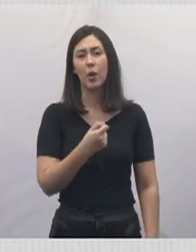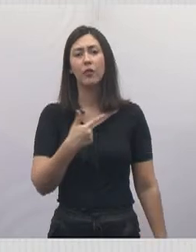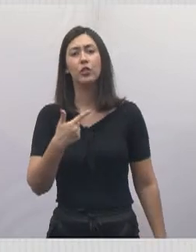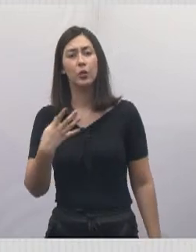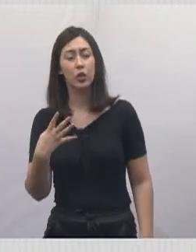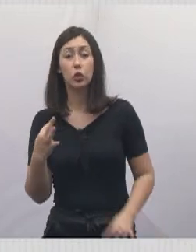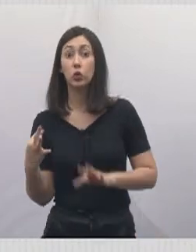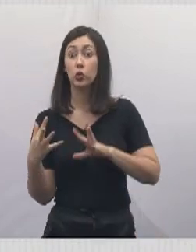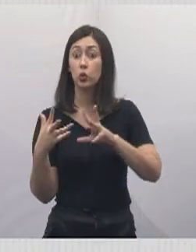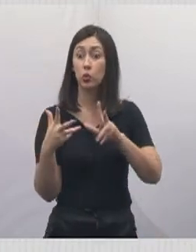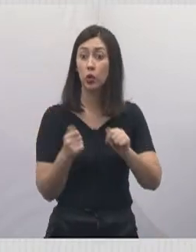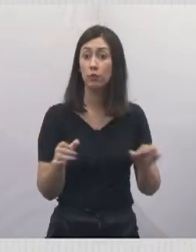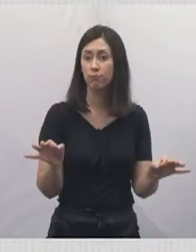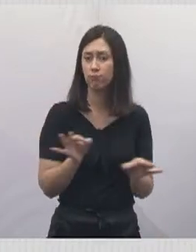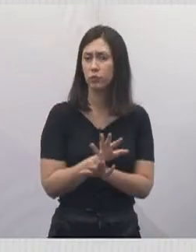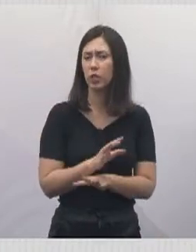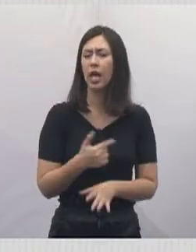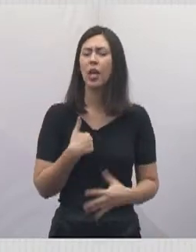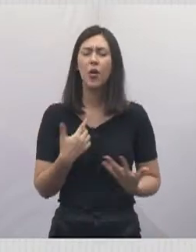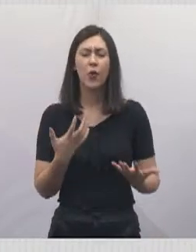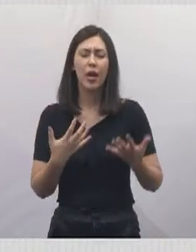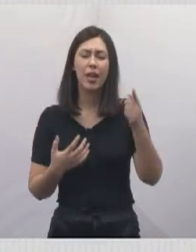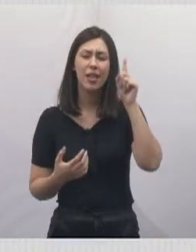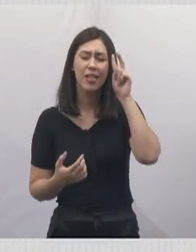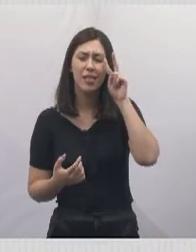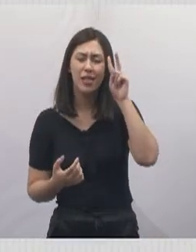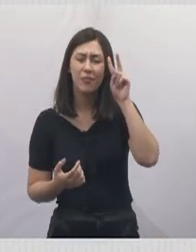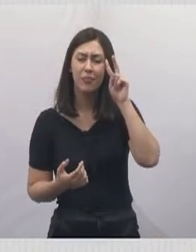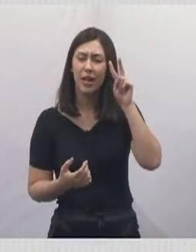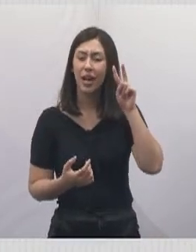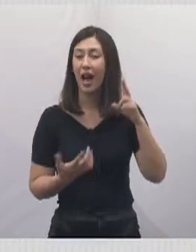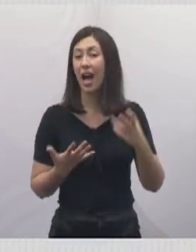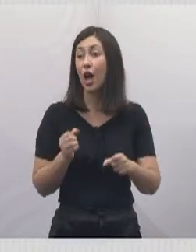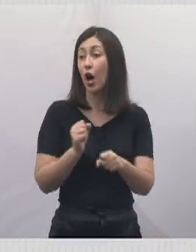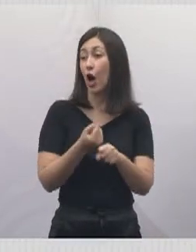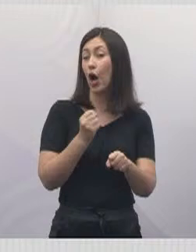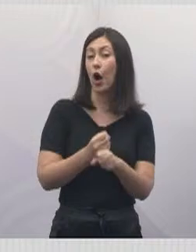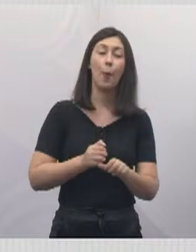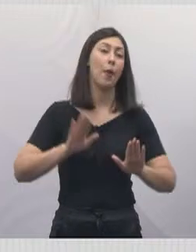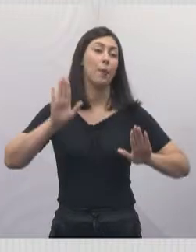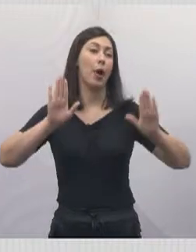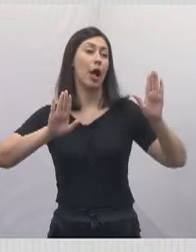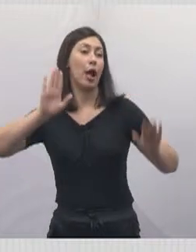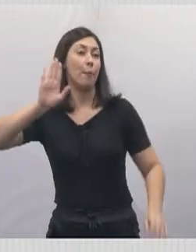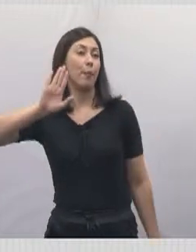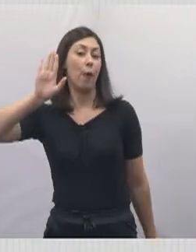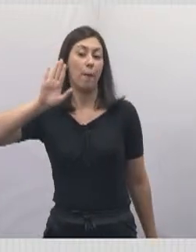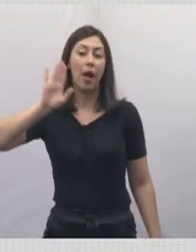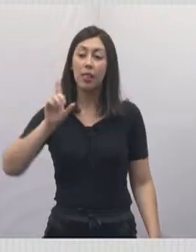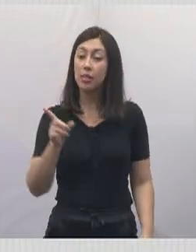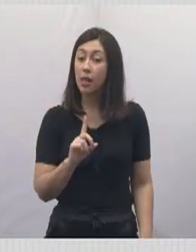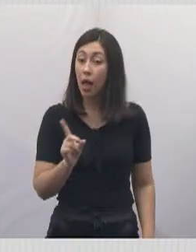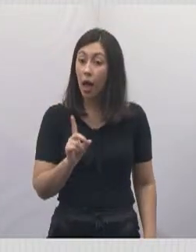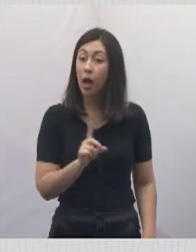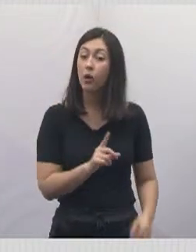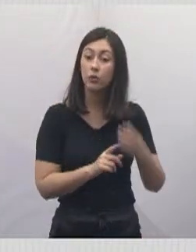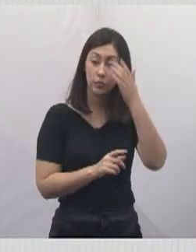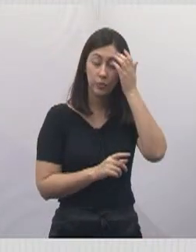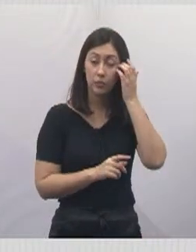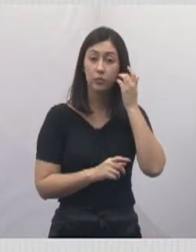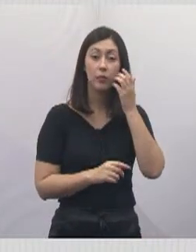concluídas. Quero lembrar só um pouquinho que isso não é obra eleitoreira, são processos que nós enfrentamos durante